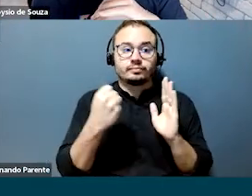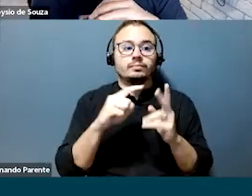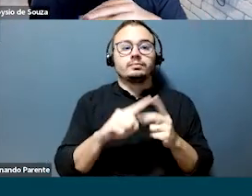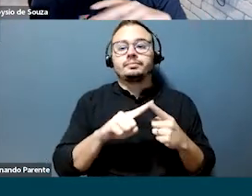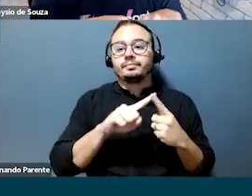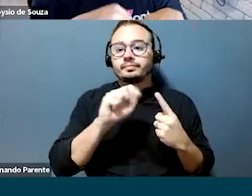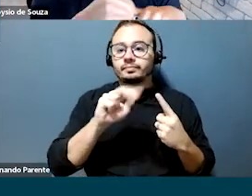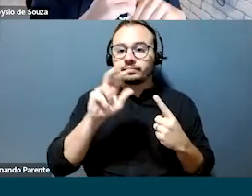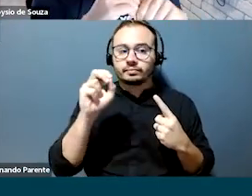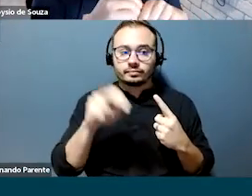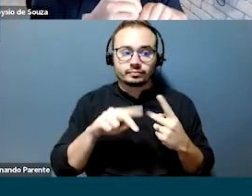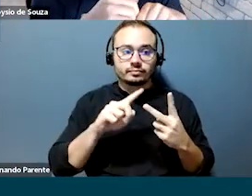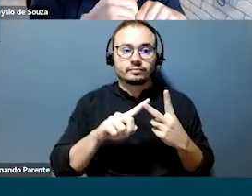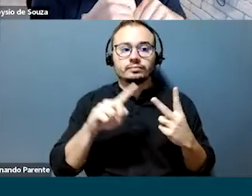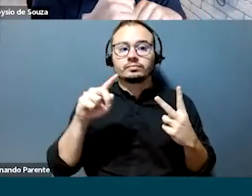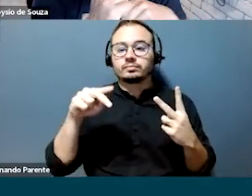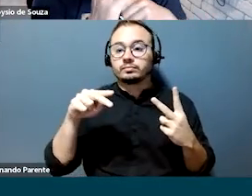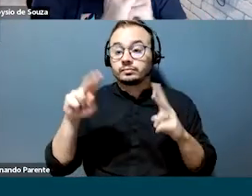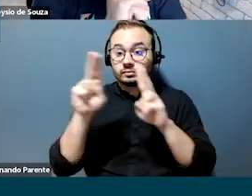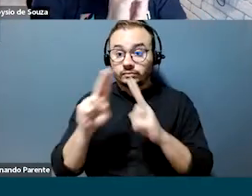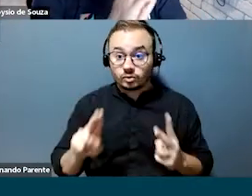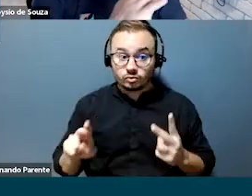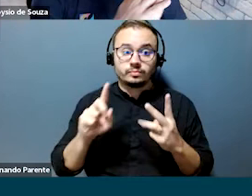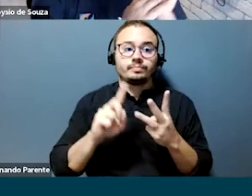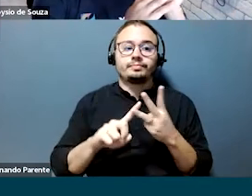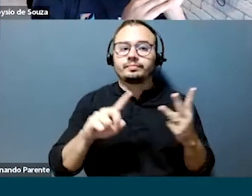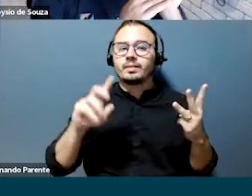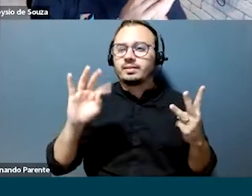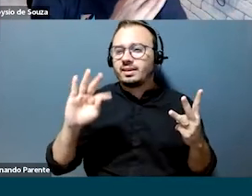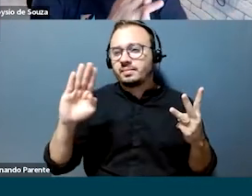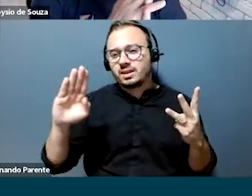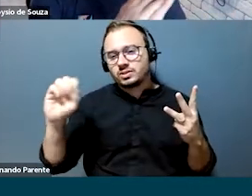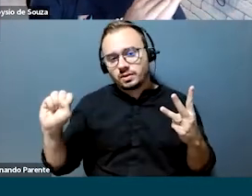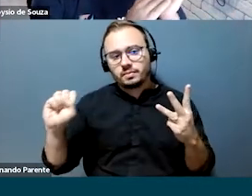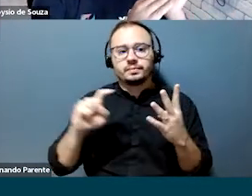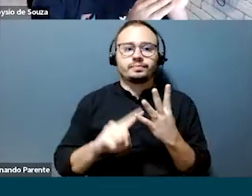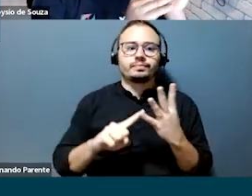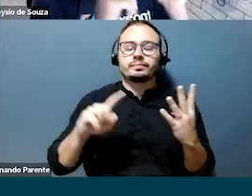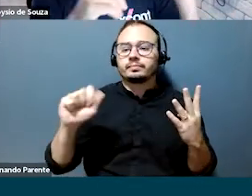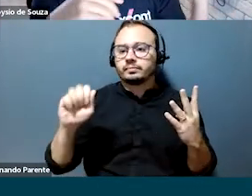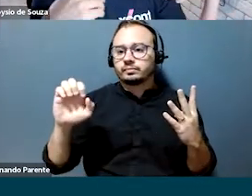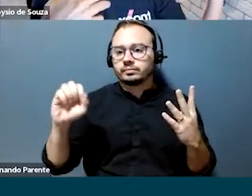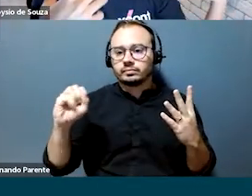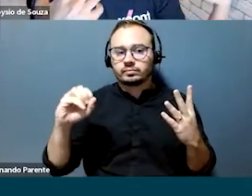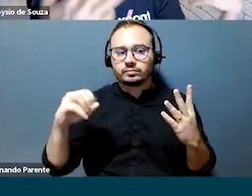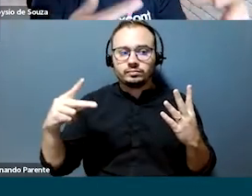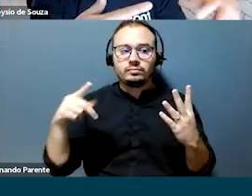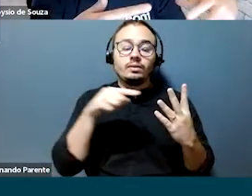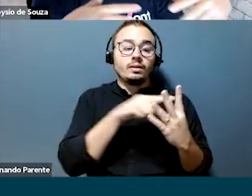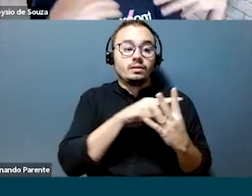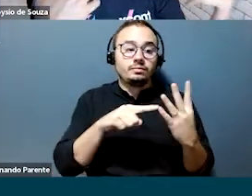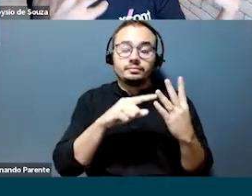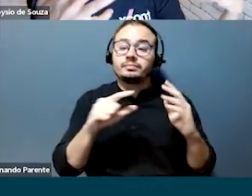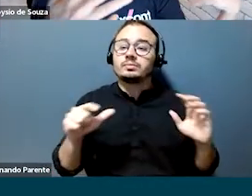The Body Shop e Aesop. E estamos unidos aí por um propósito muito importante para a gente, que é gerar uma nova forma de